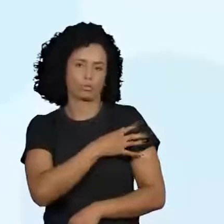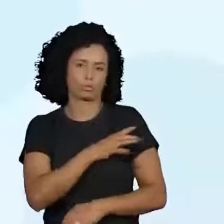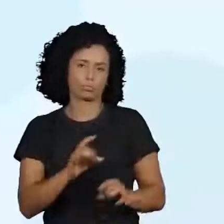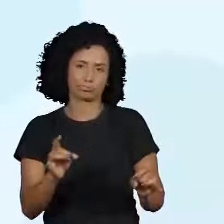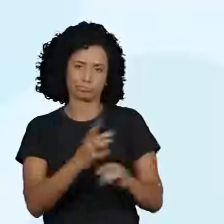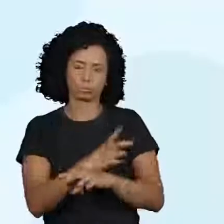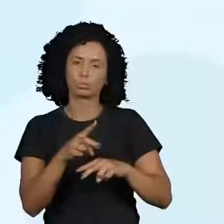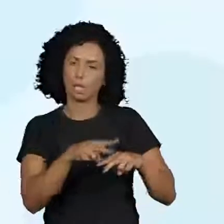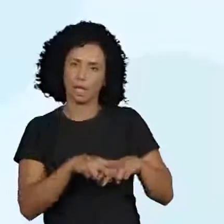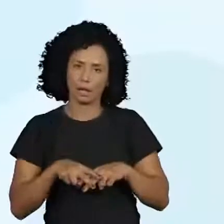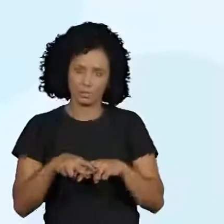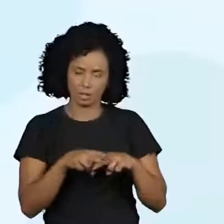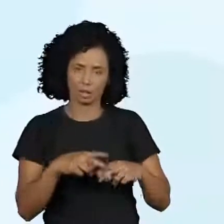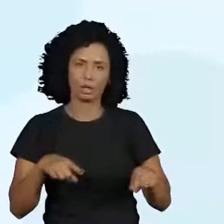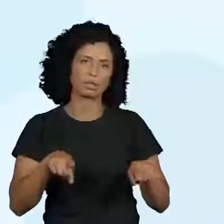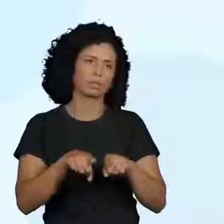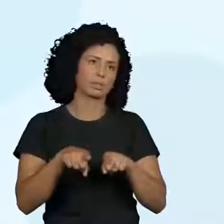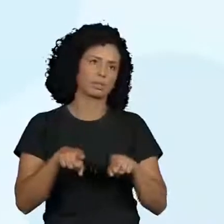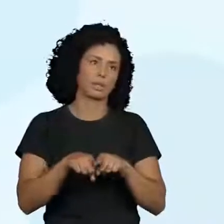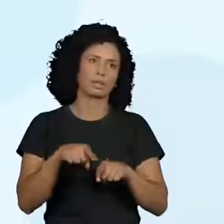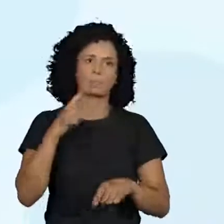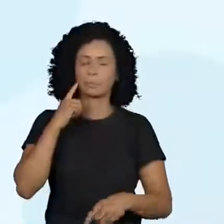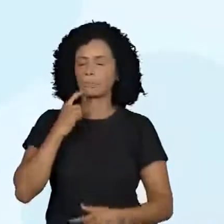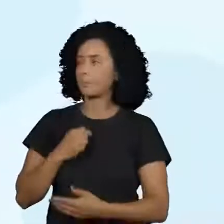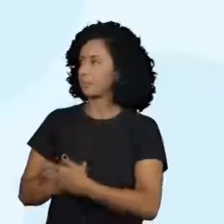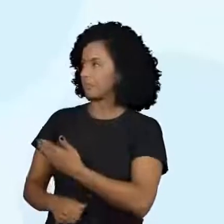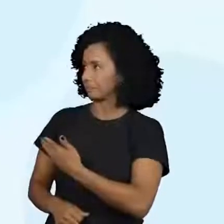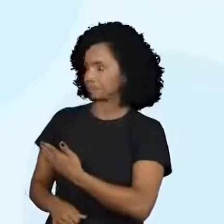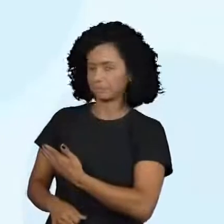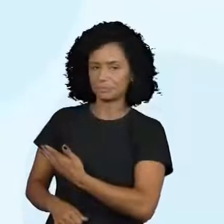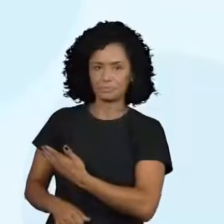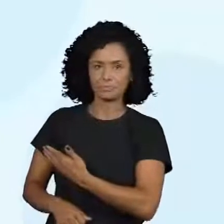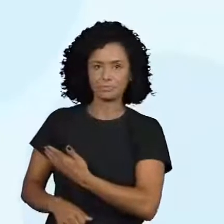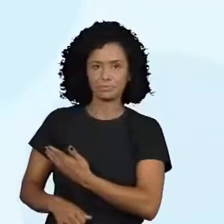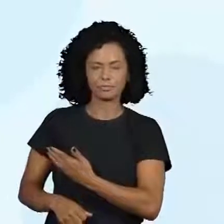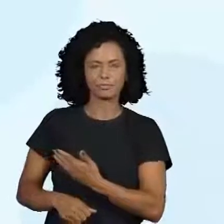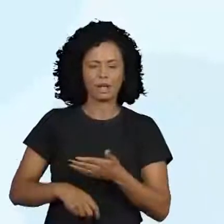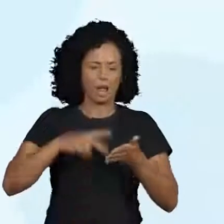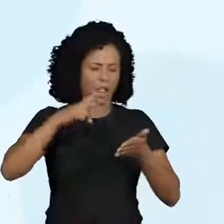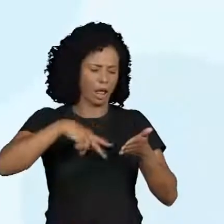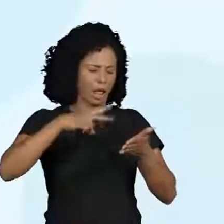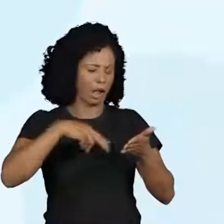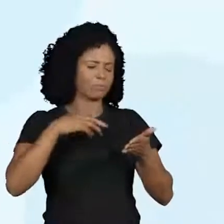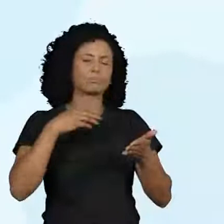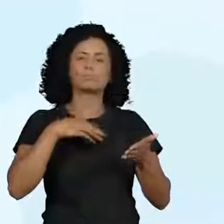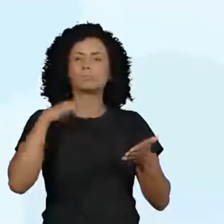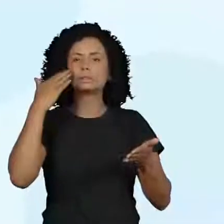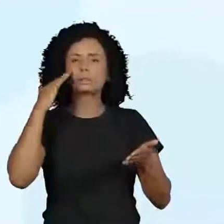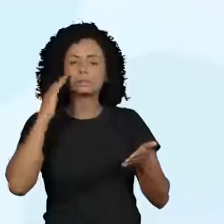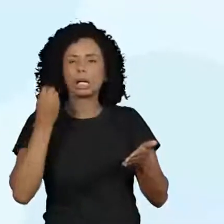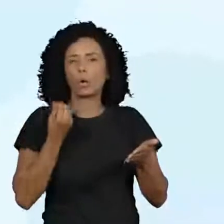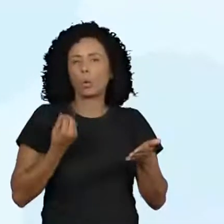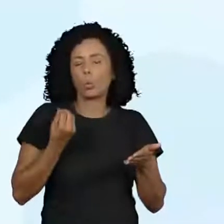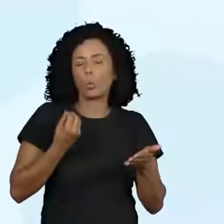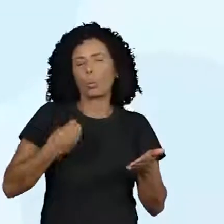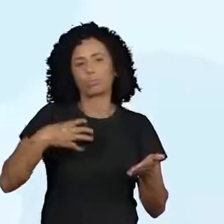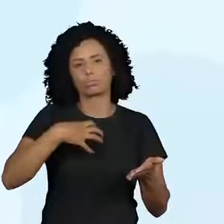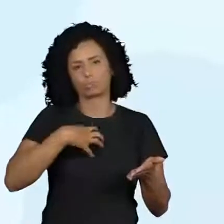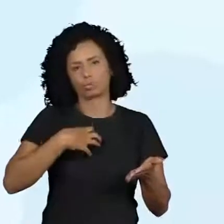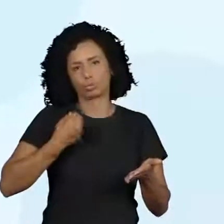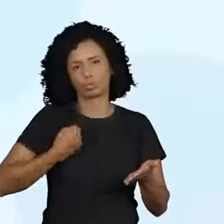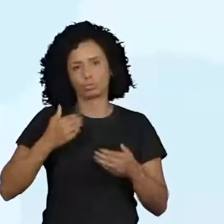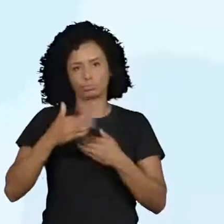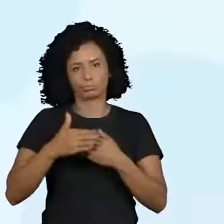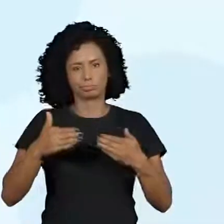F04MA02 e a gente vai compor e decompor os números e